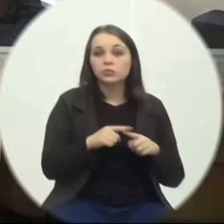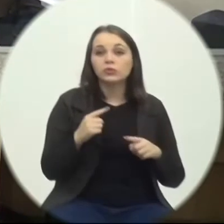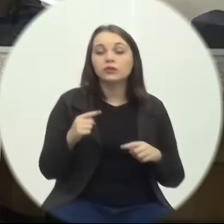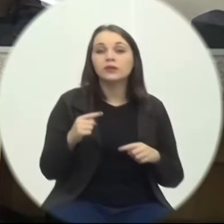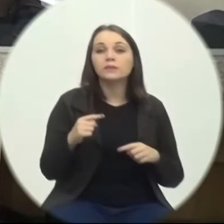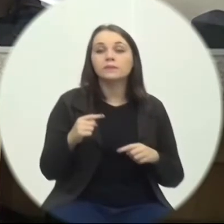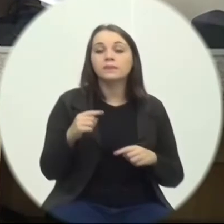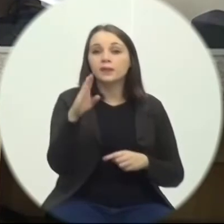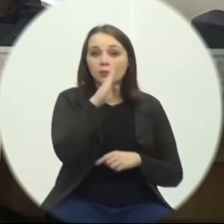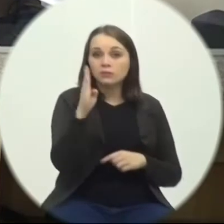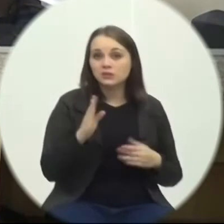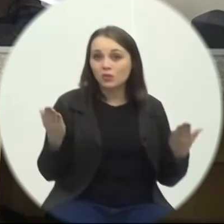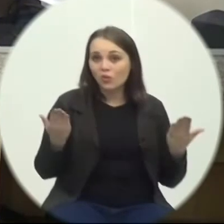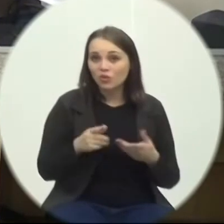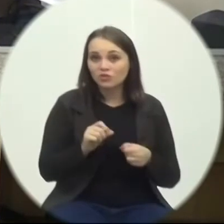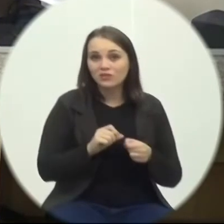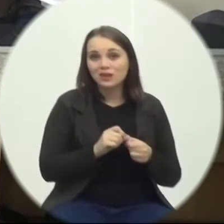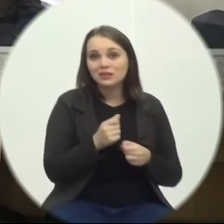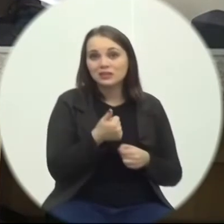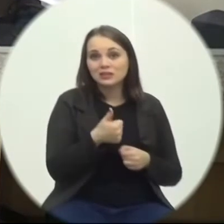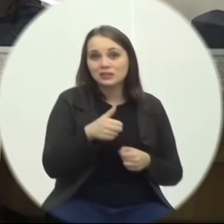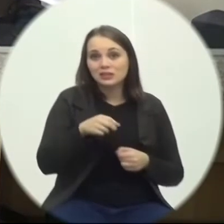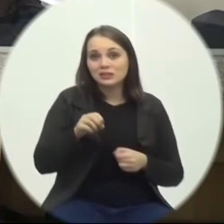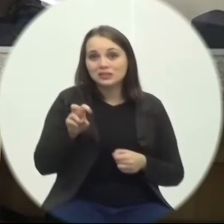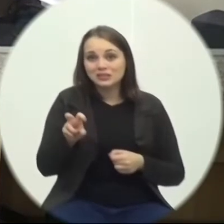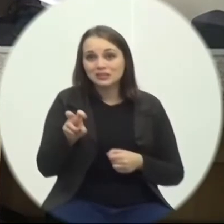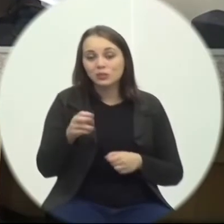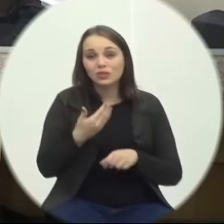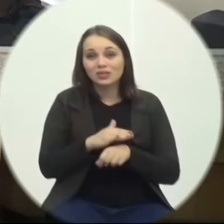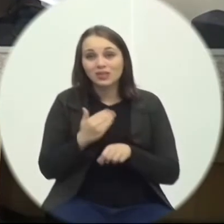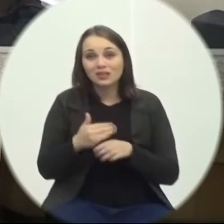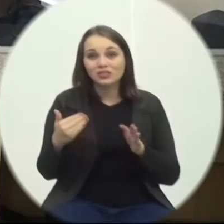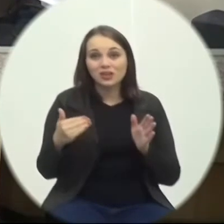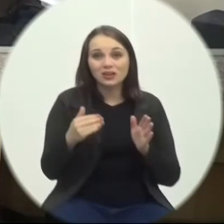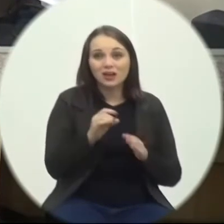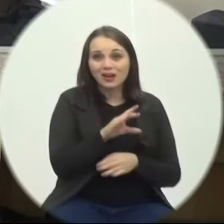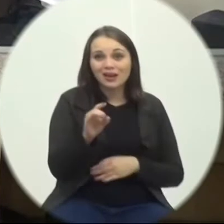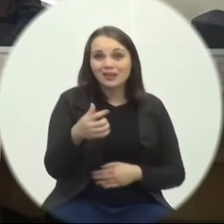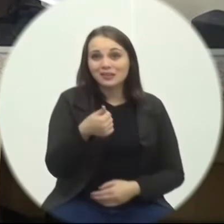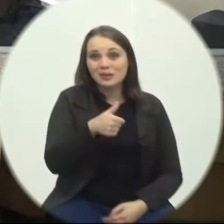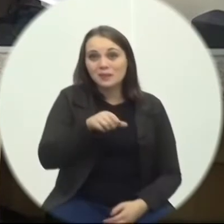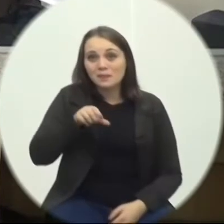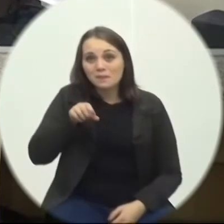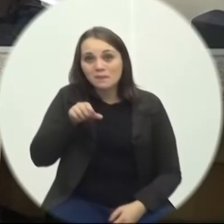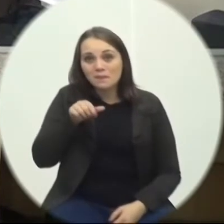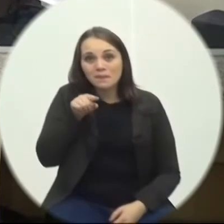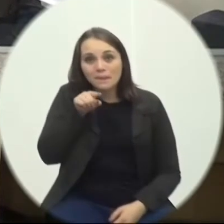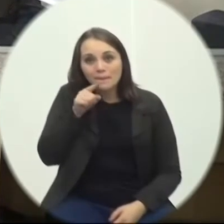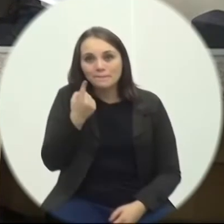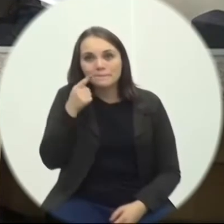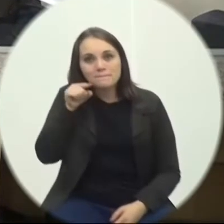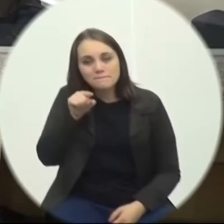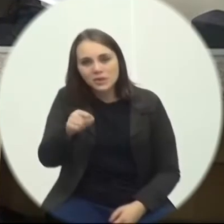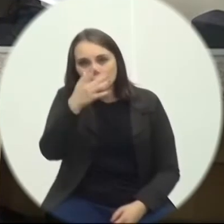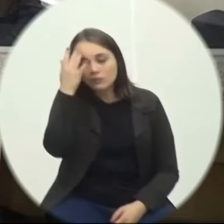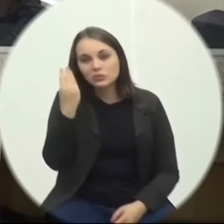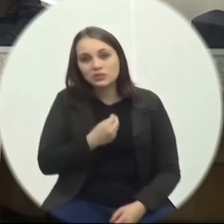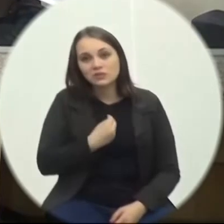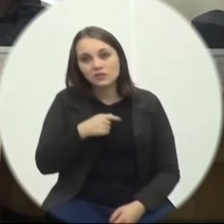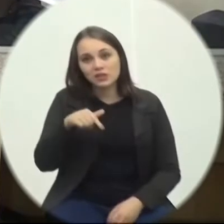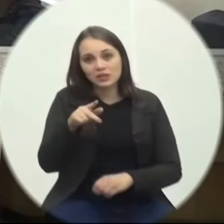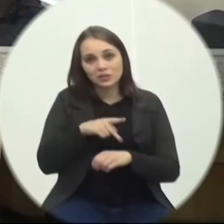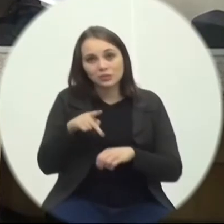fazer 105 testes A cada mil habitantes É muito pouco Muito pouco mesmo No começo Da pandemia